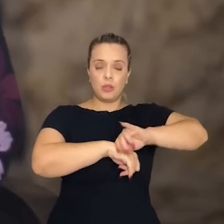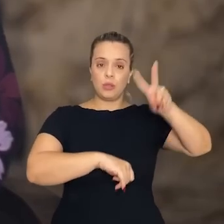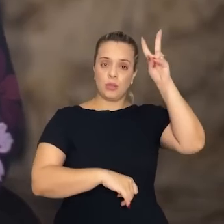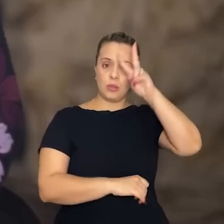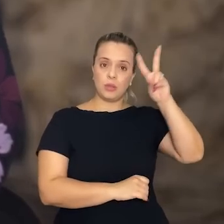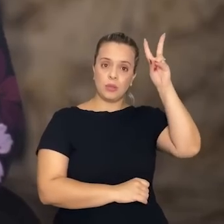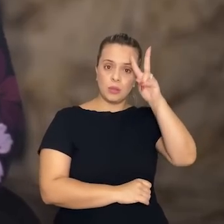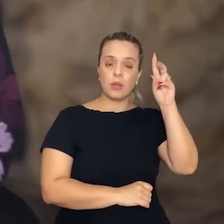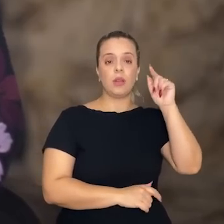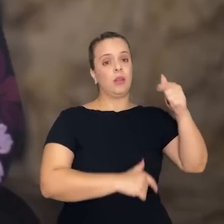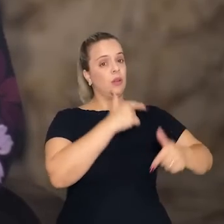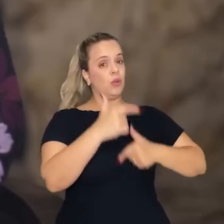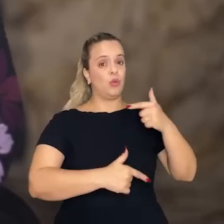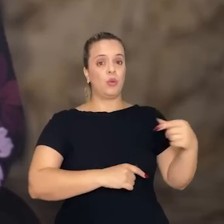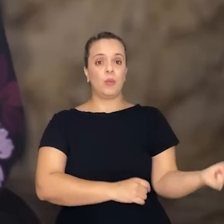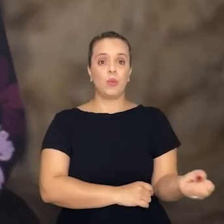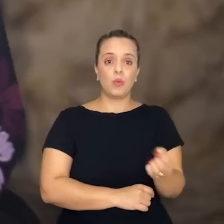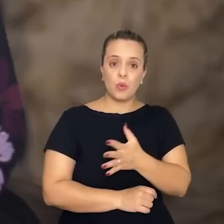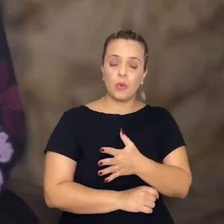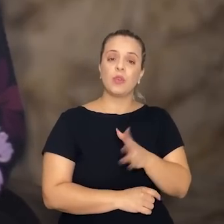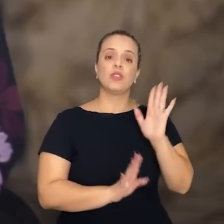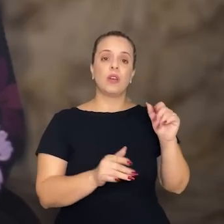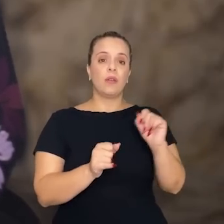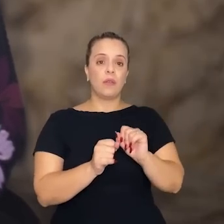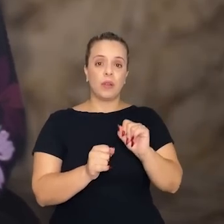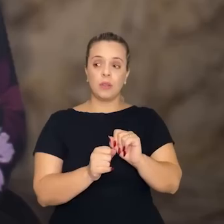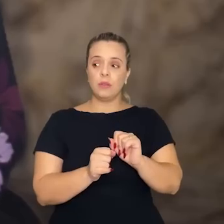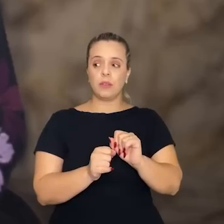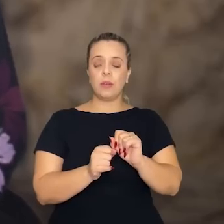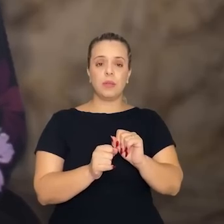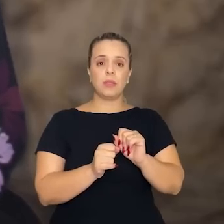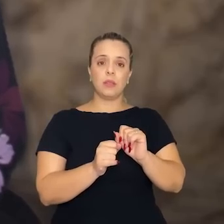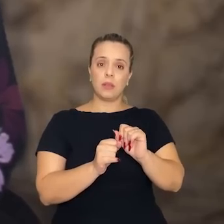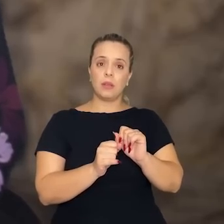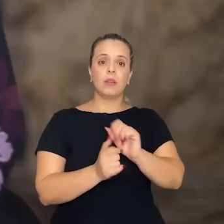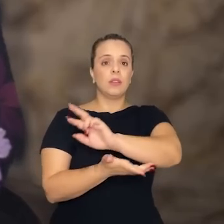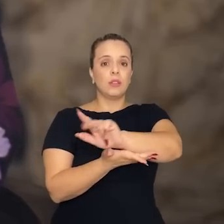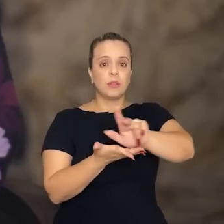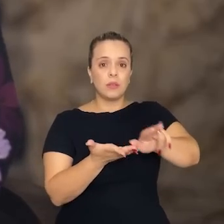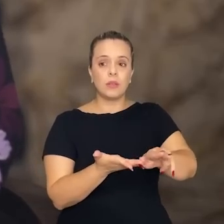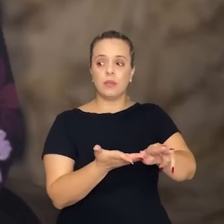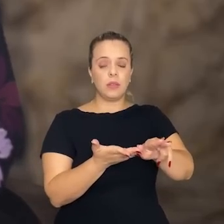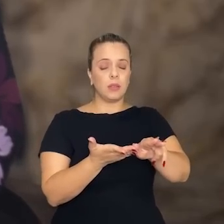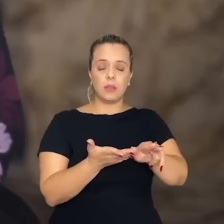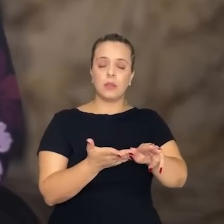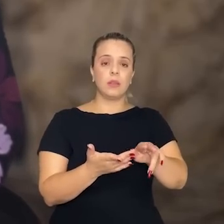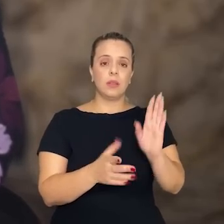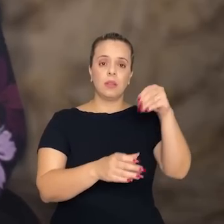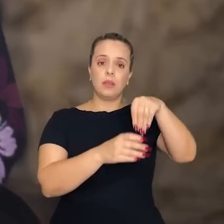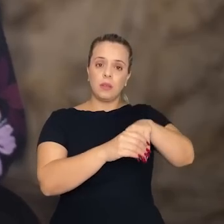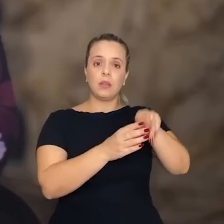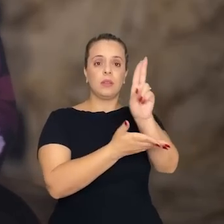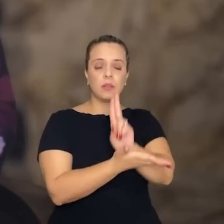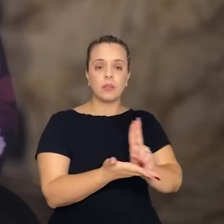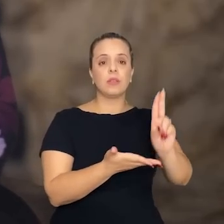Cuiabá. É um trabalho recente, realizado por vários organismos internos da universidade, num